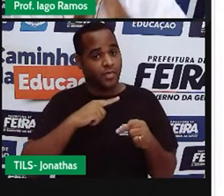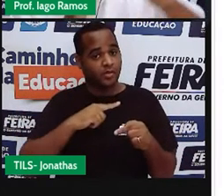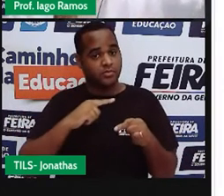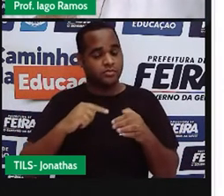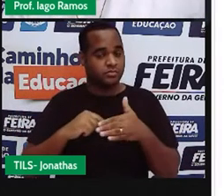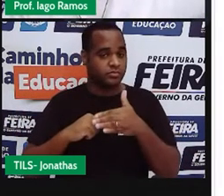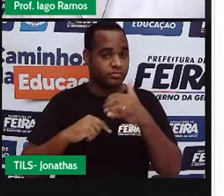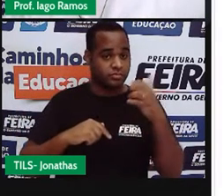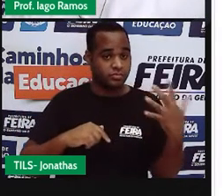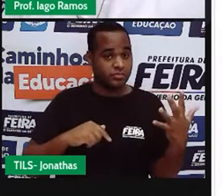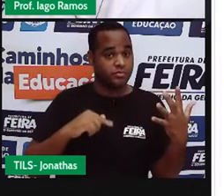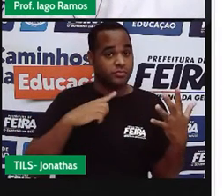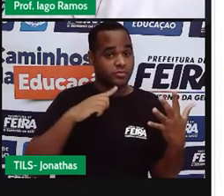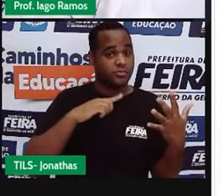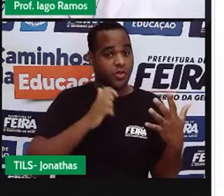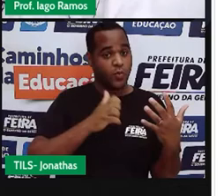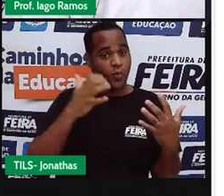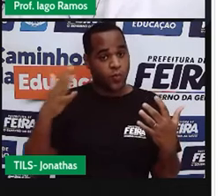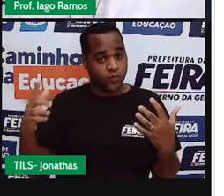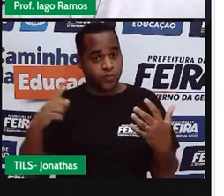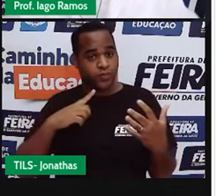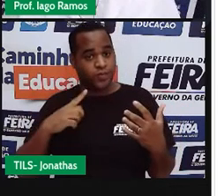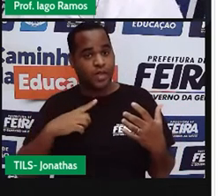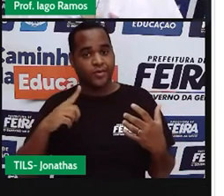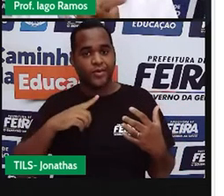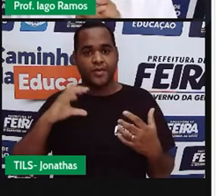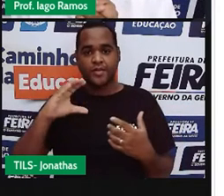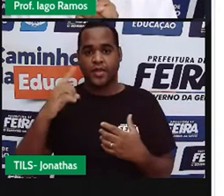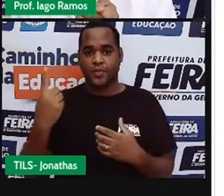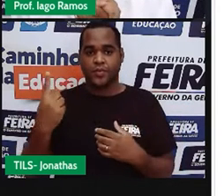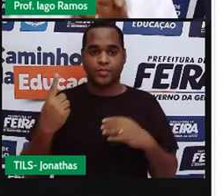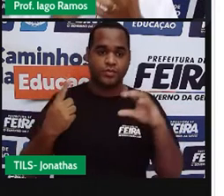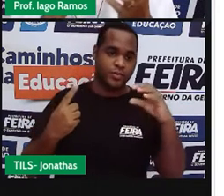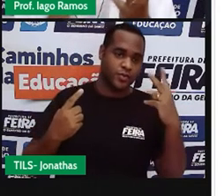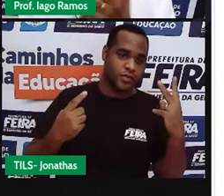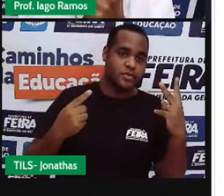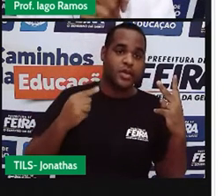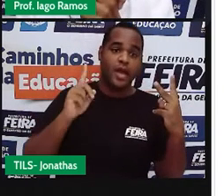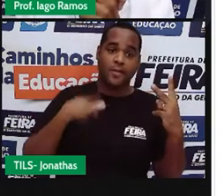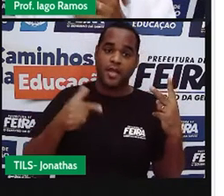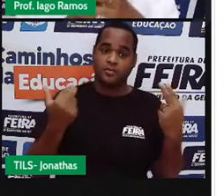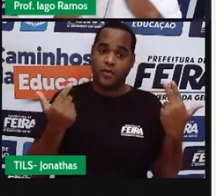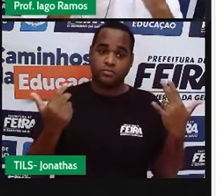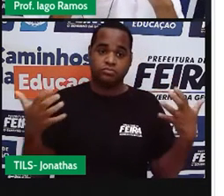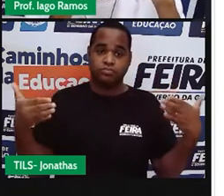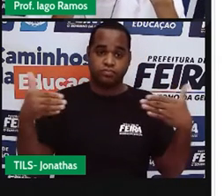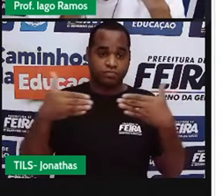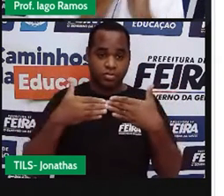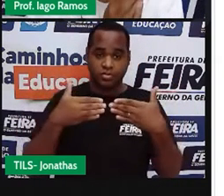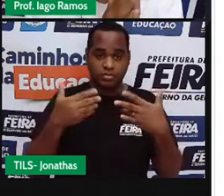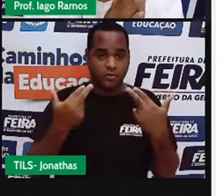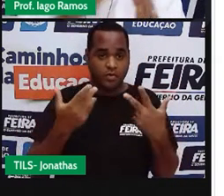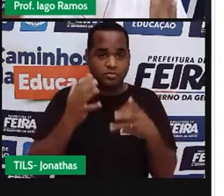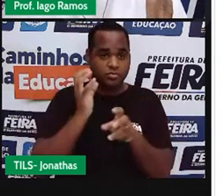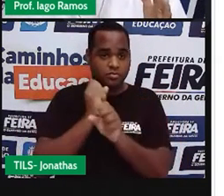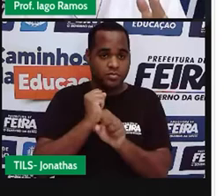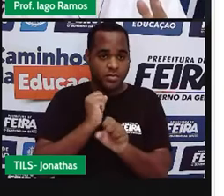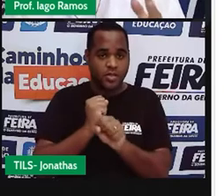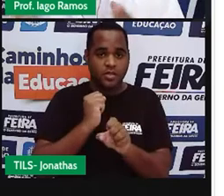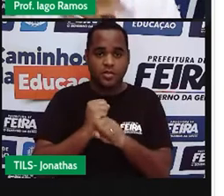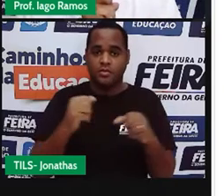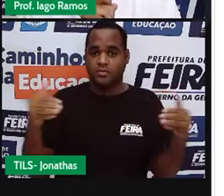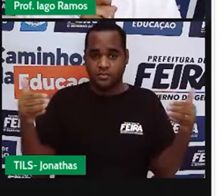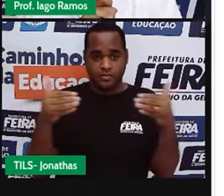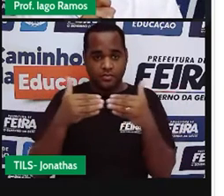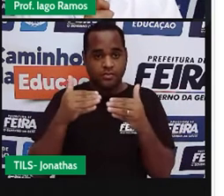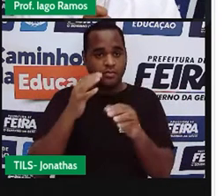para aquele ponto lá, C1, tem a mesma distância do ponto P até